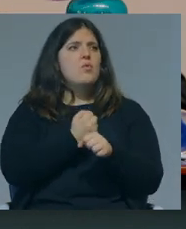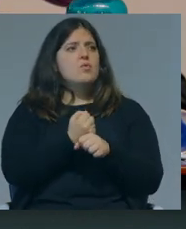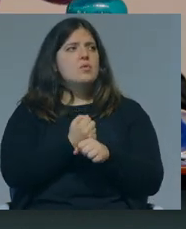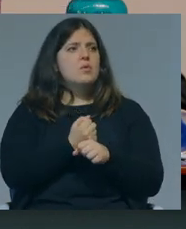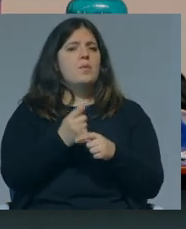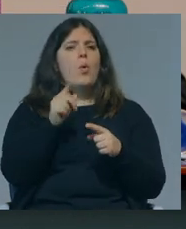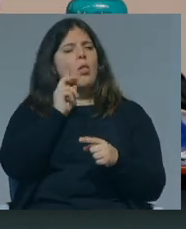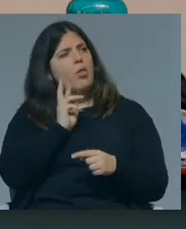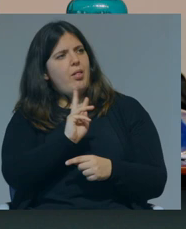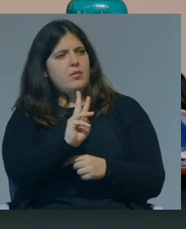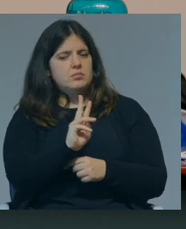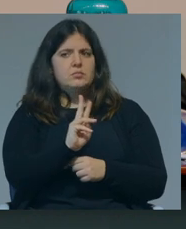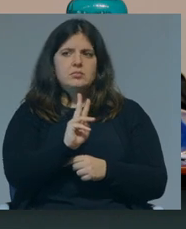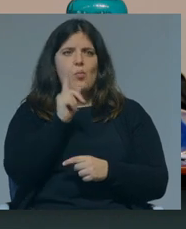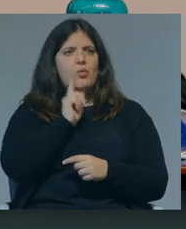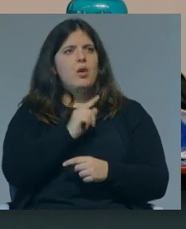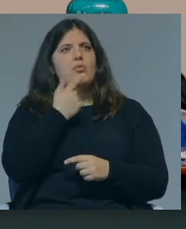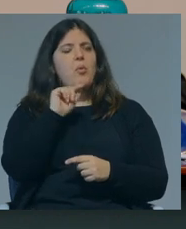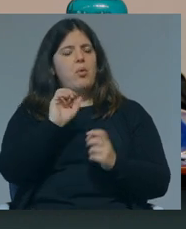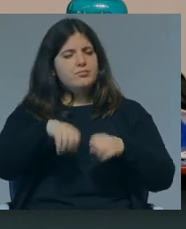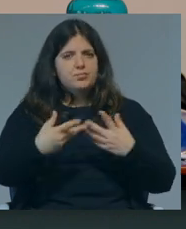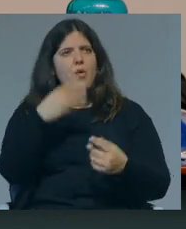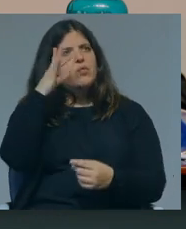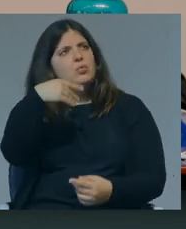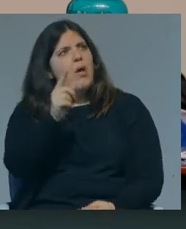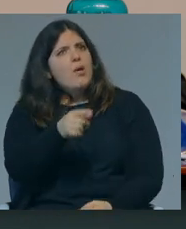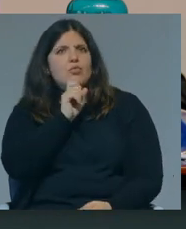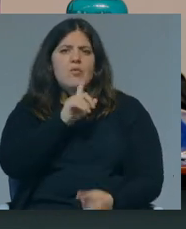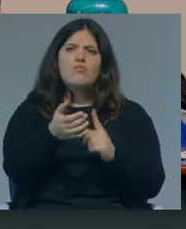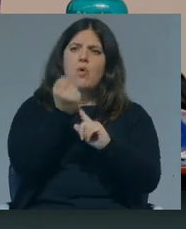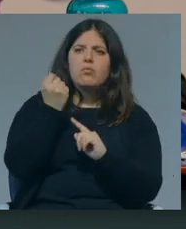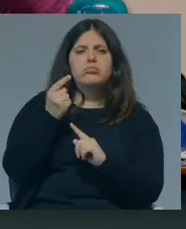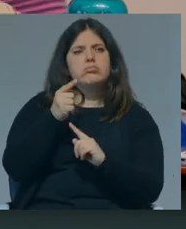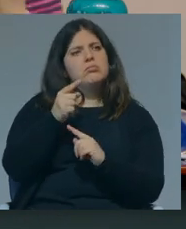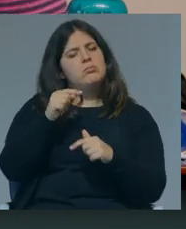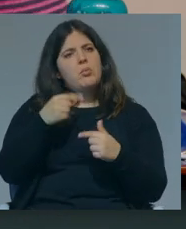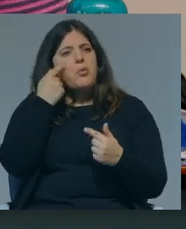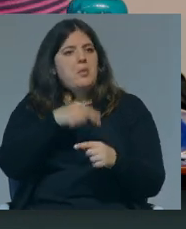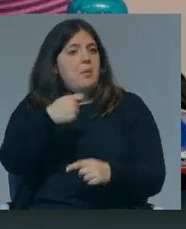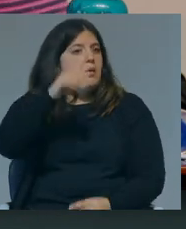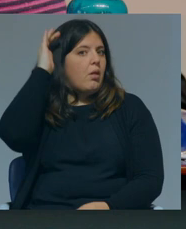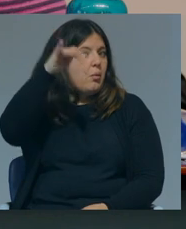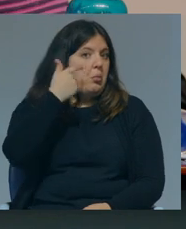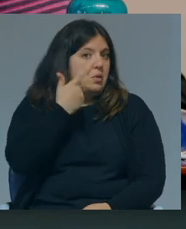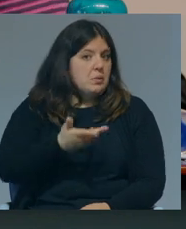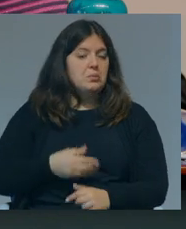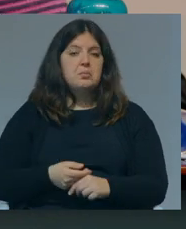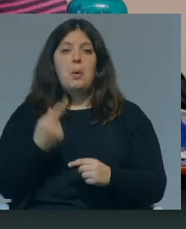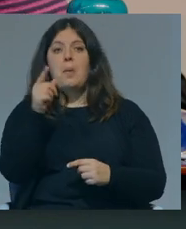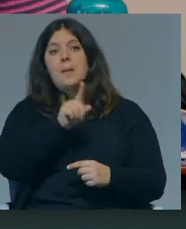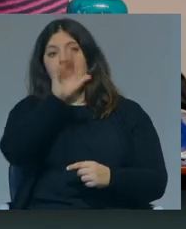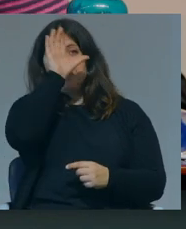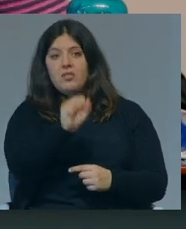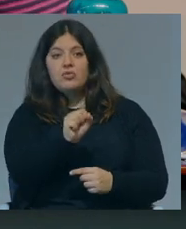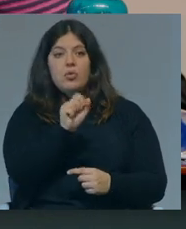model, não é? Ou seja, de olhar de se poderem projetar num futuro em que aquilo é possível, em que é possível ser, sei lá, Presidente da República, não é? Ou Primeira